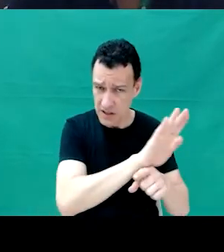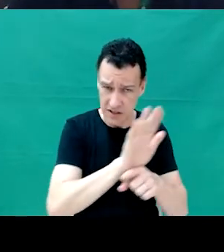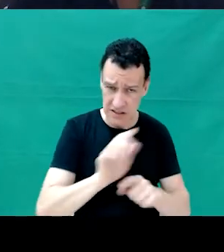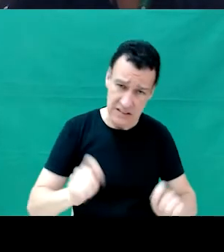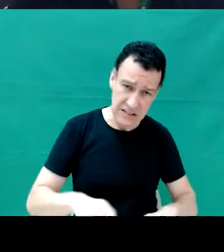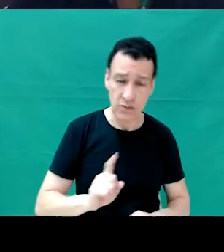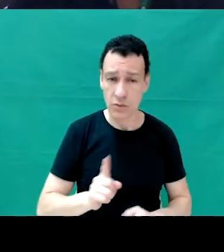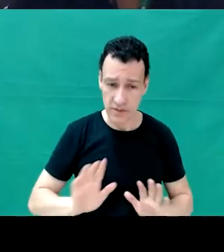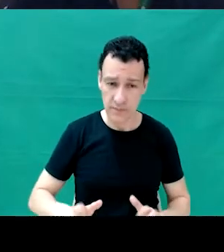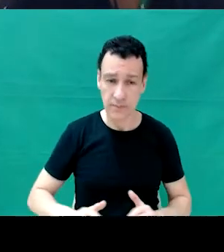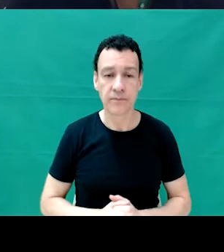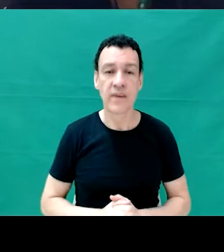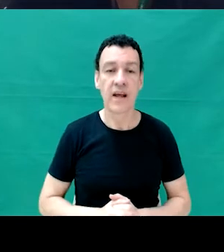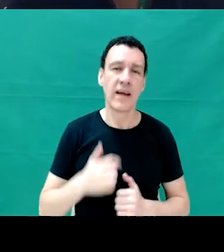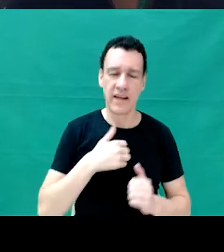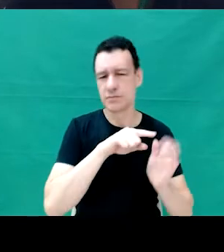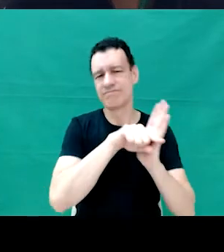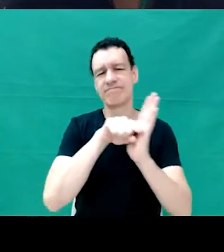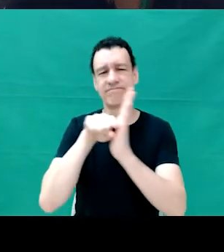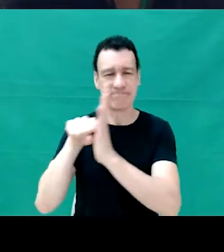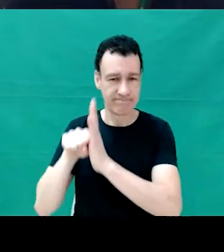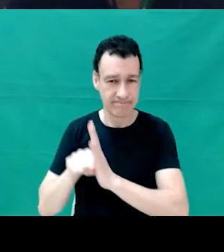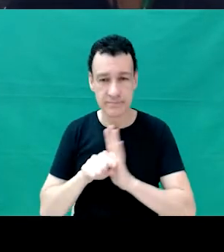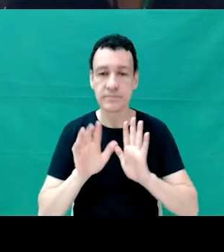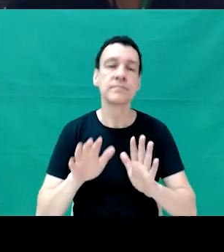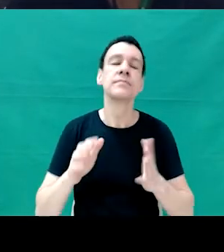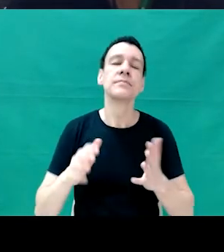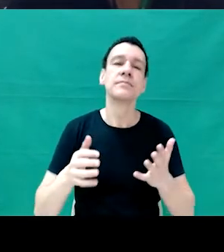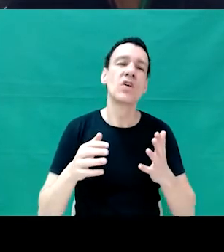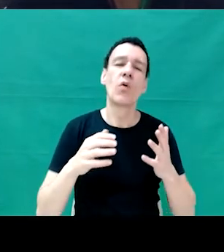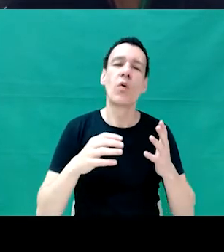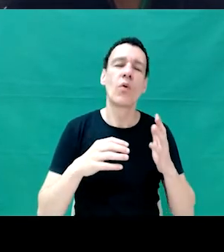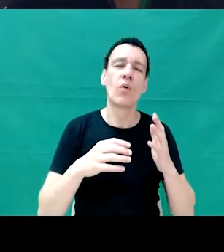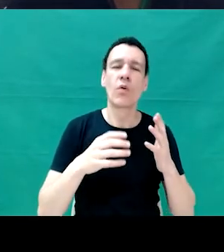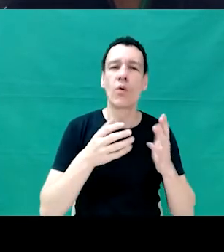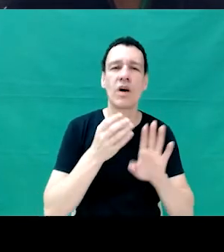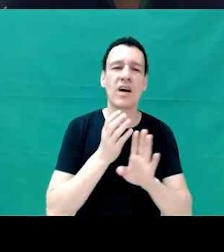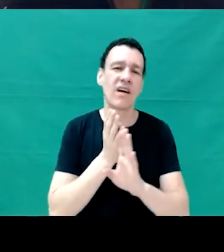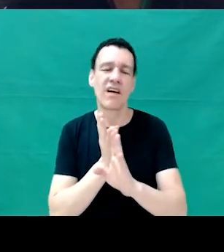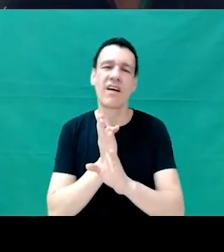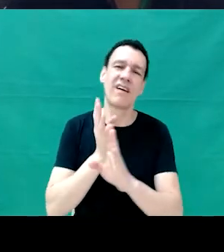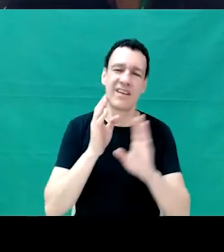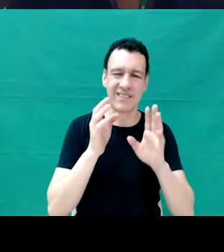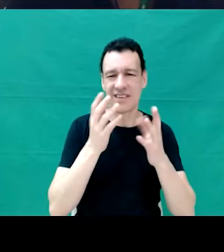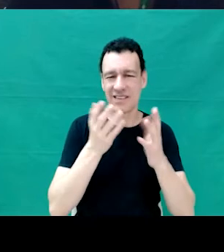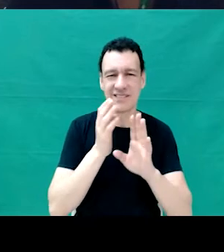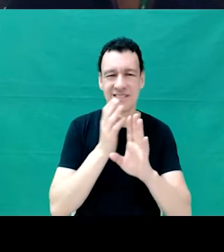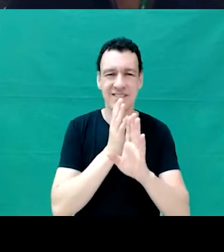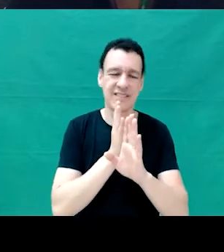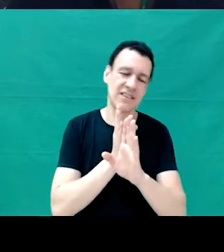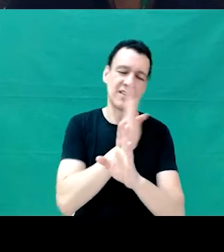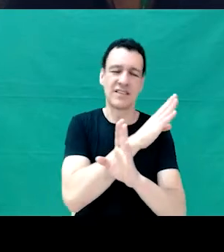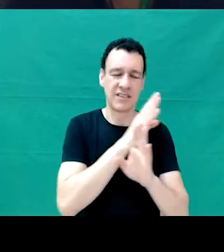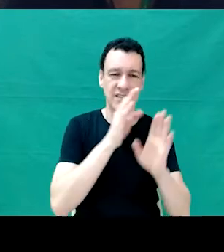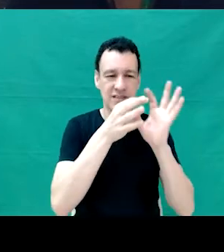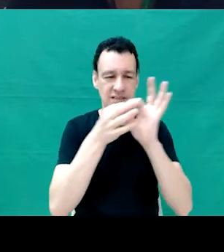para um cenário de contexto aqui dentro da palestra. E eu vou